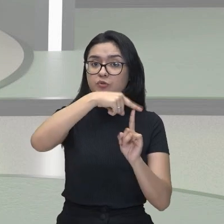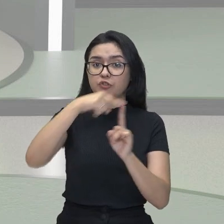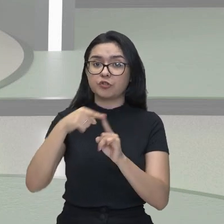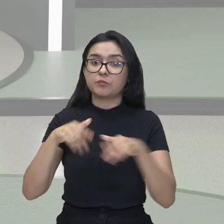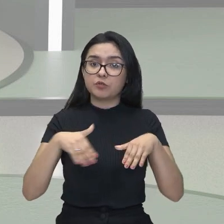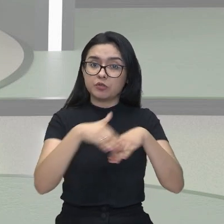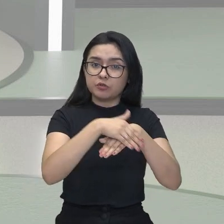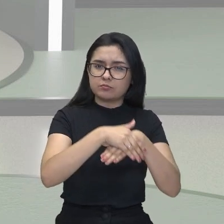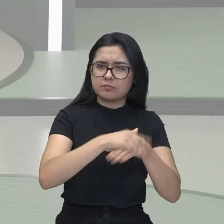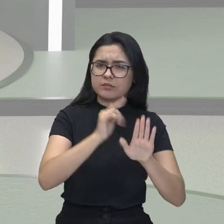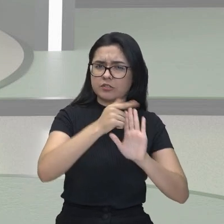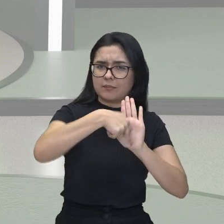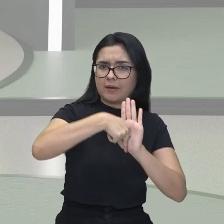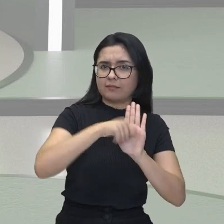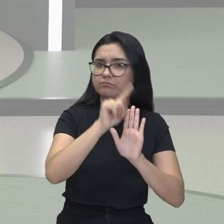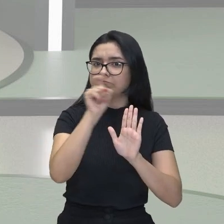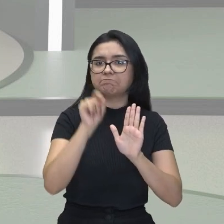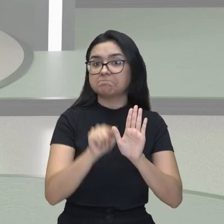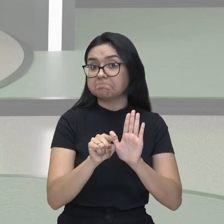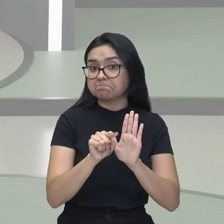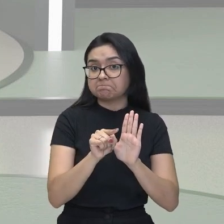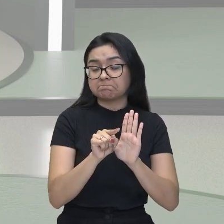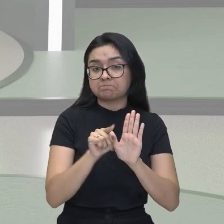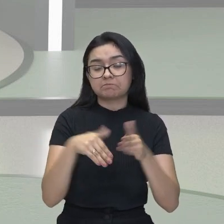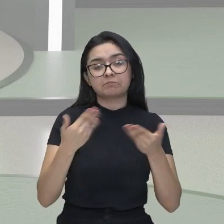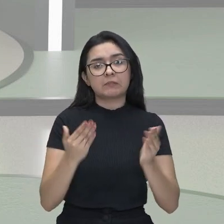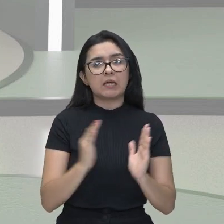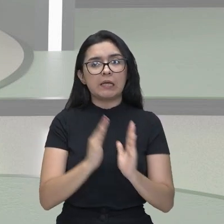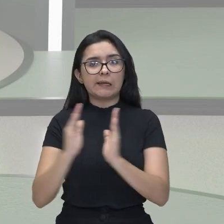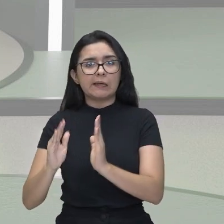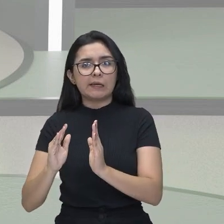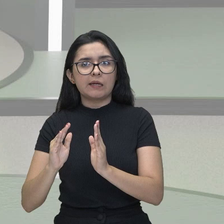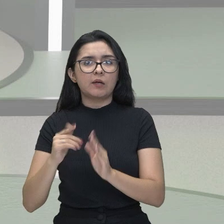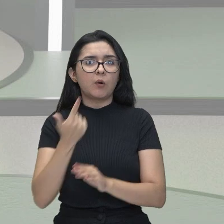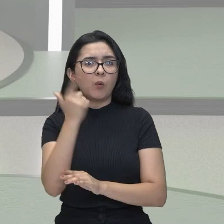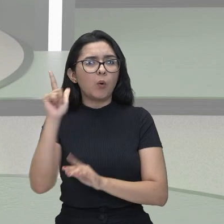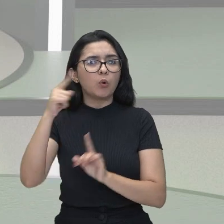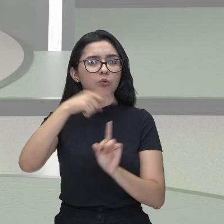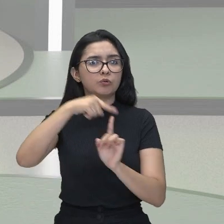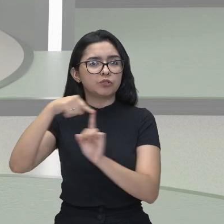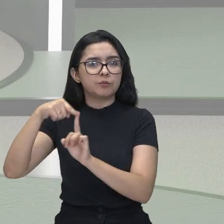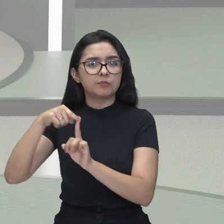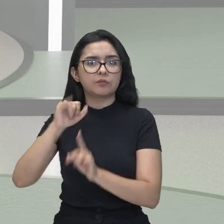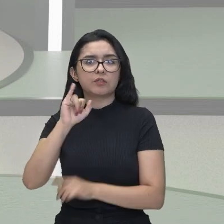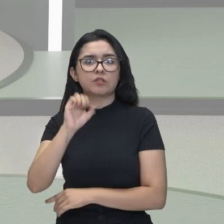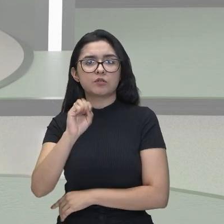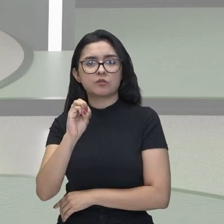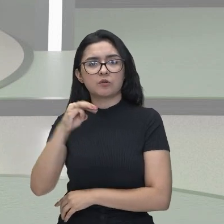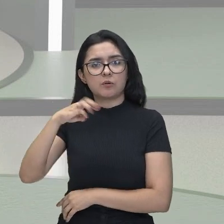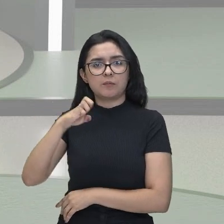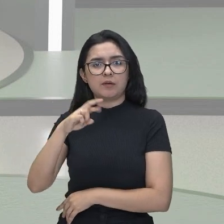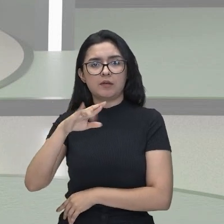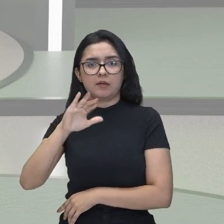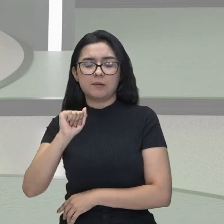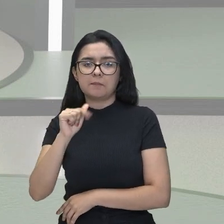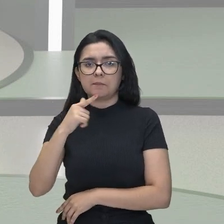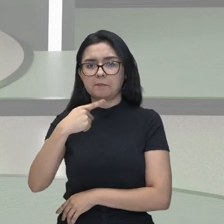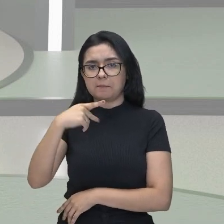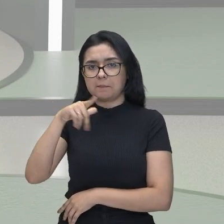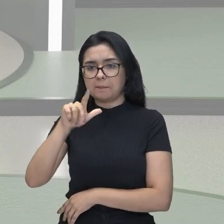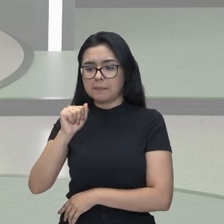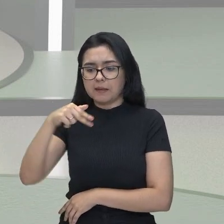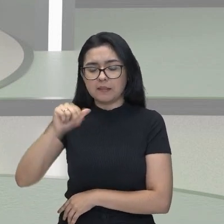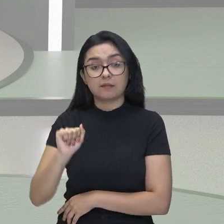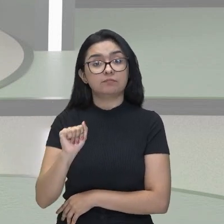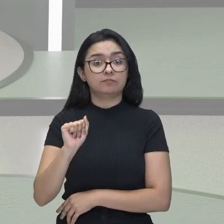que é a isômeria geométrica? Será que é a isômeria plana? Entenderam? Estou analisando.